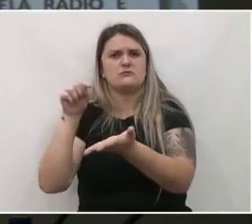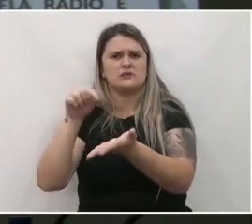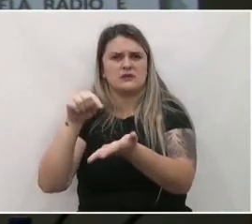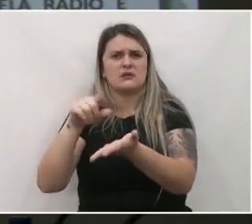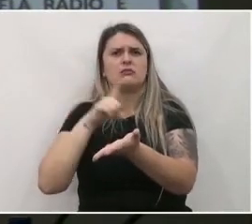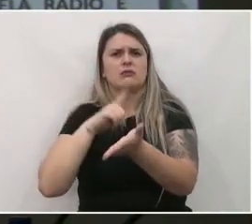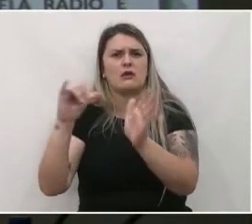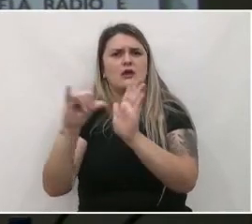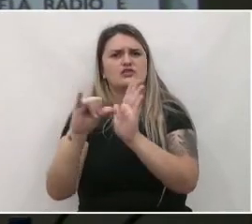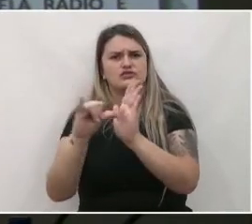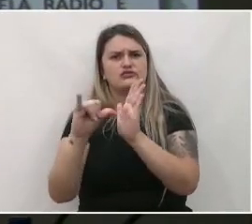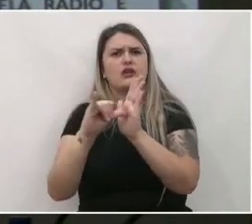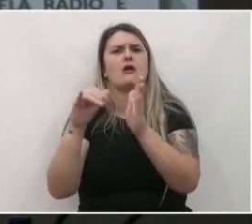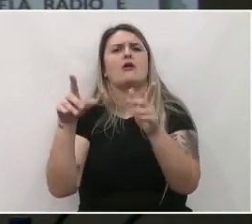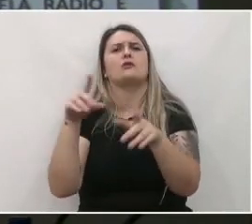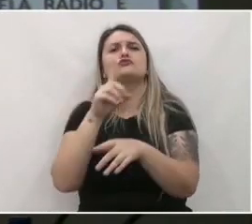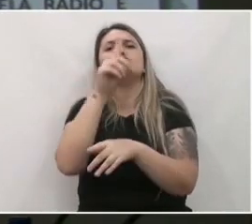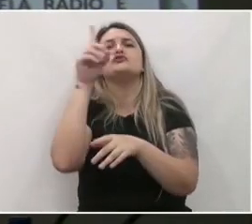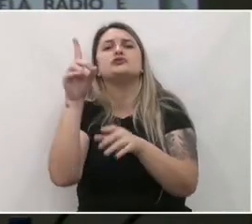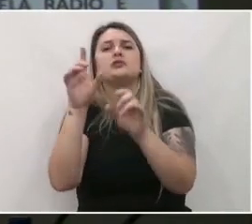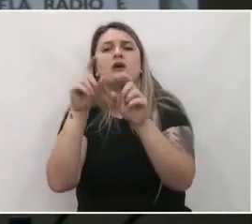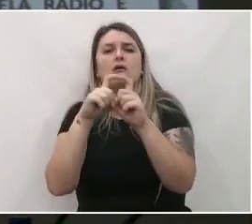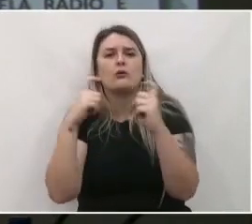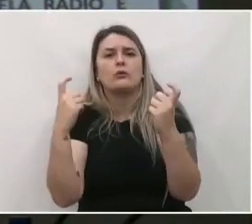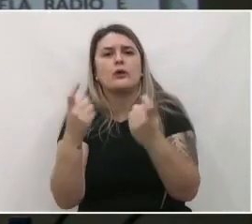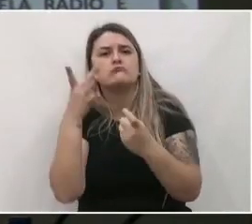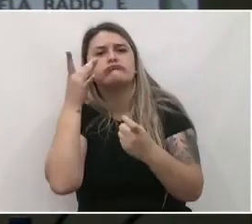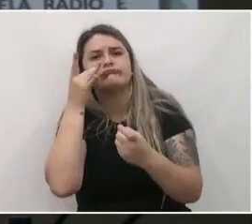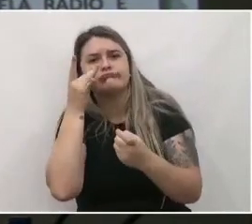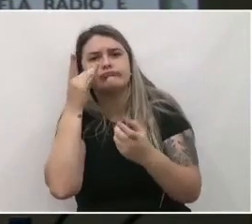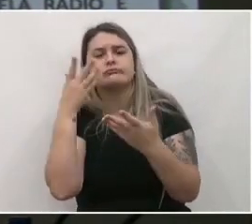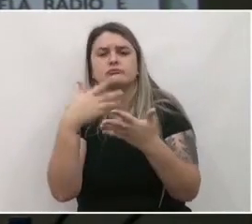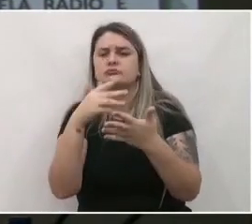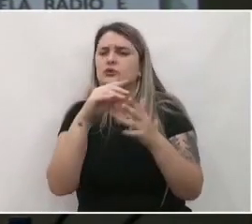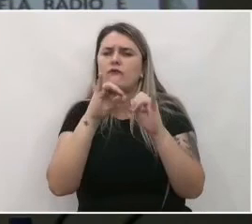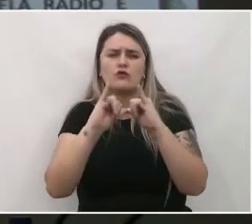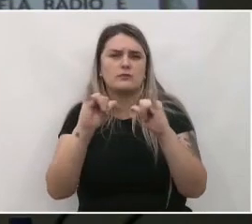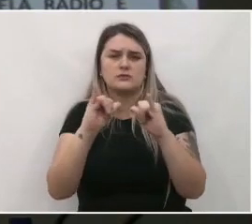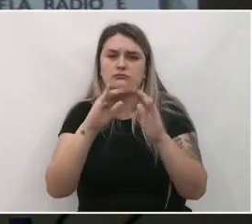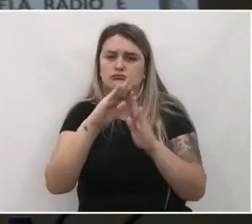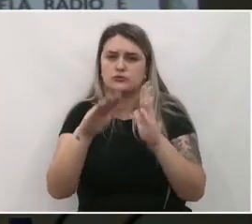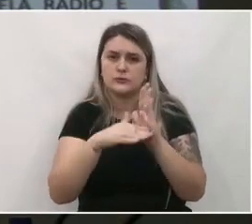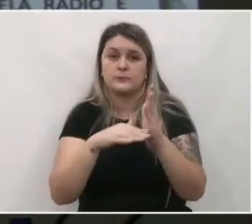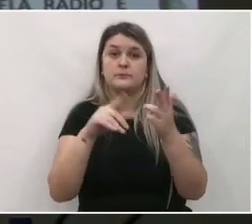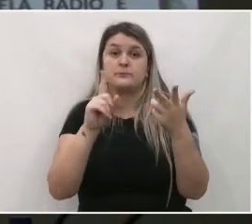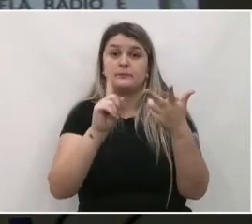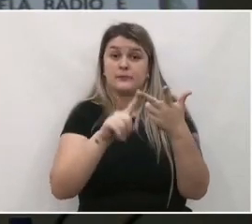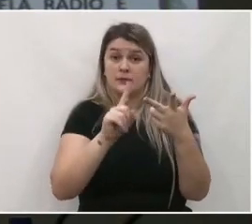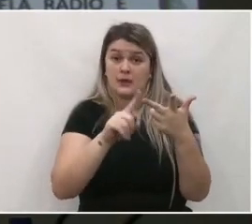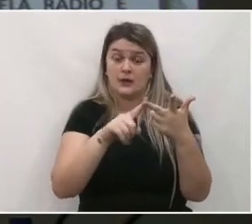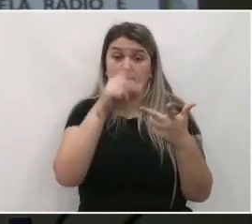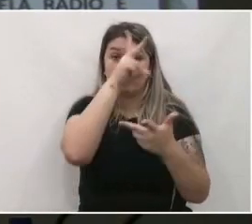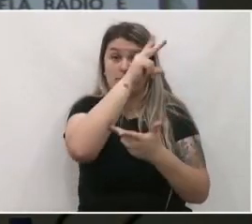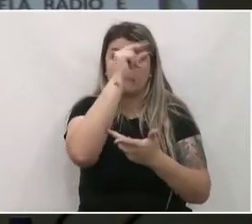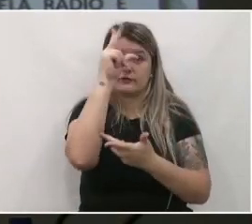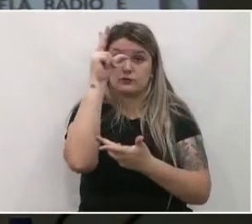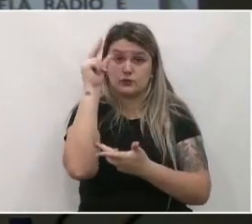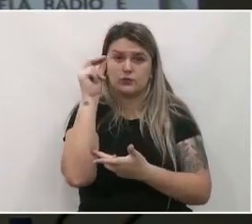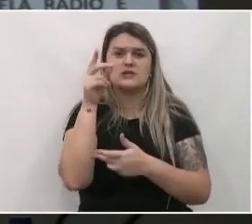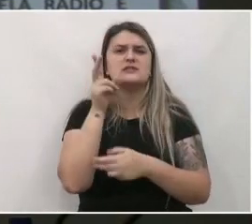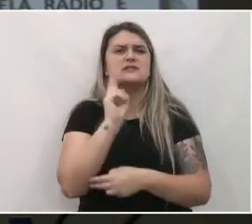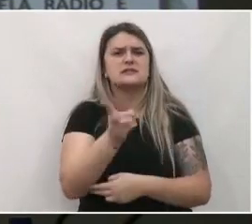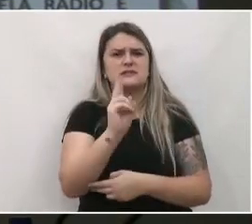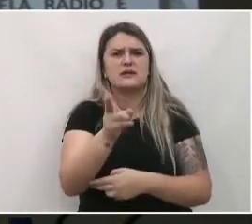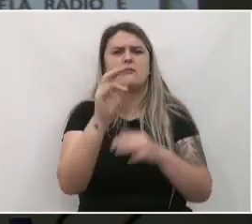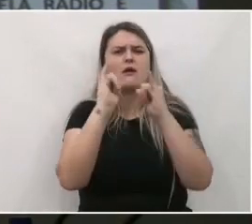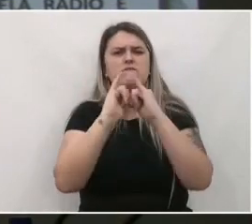de reuniões presenciais regionalizadas. a prefeitura municipal, que sempre disponibiliza no seu